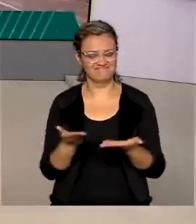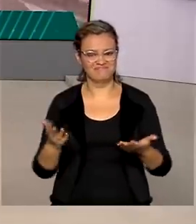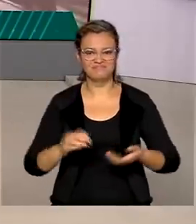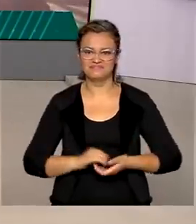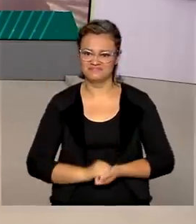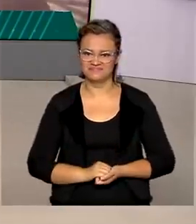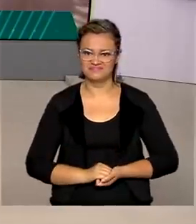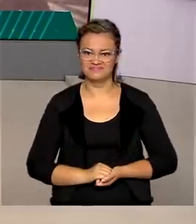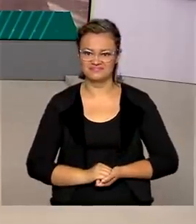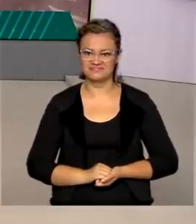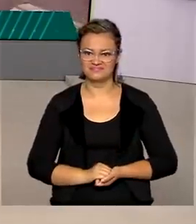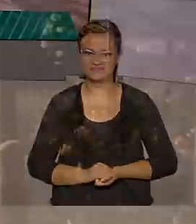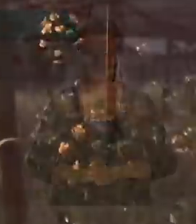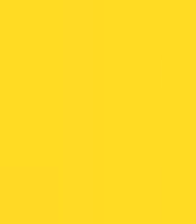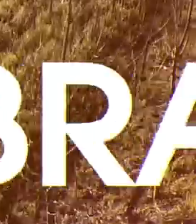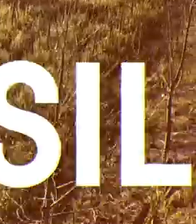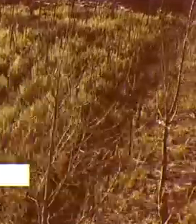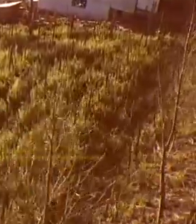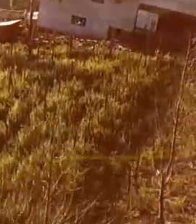em Dia está no ar.